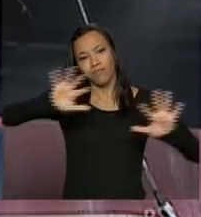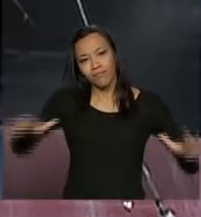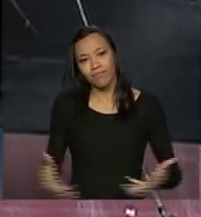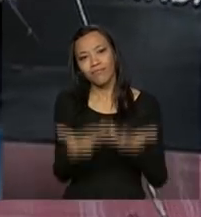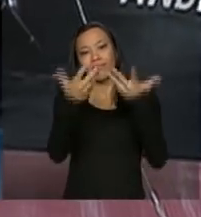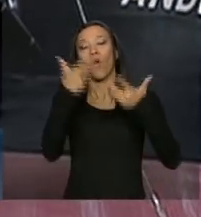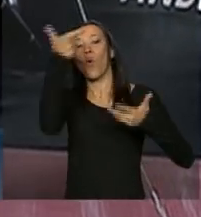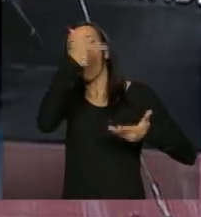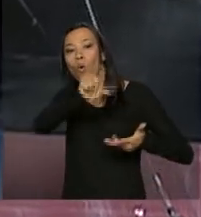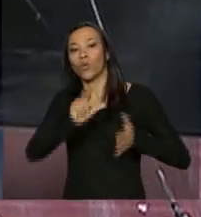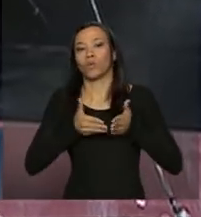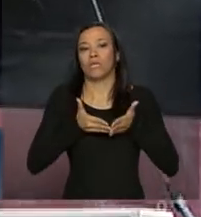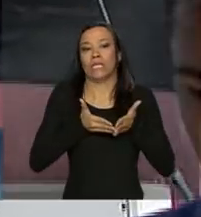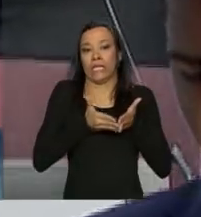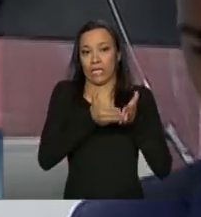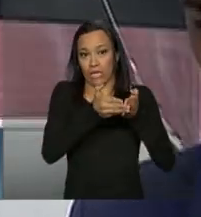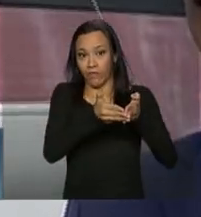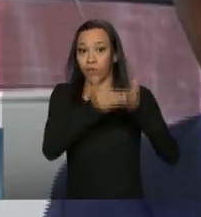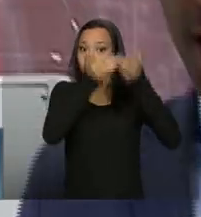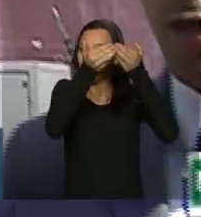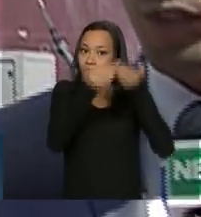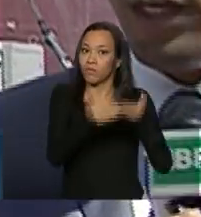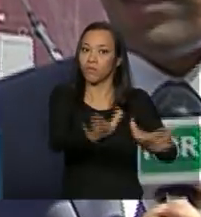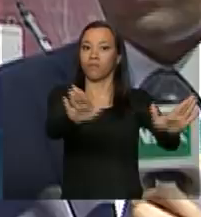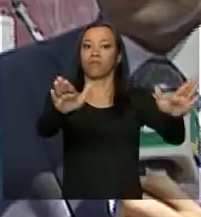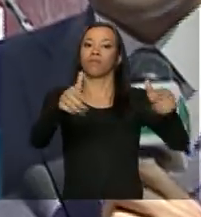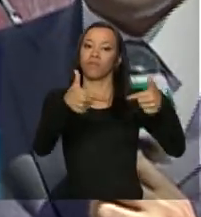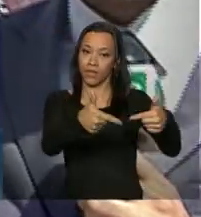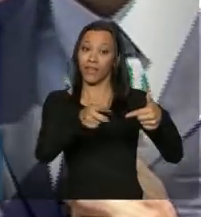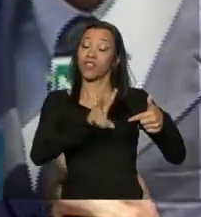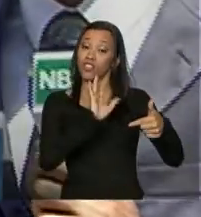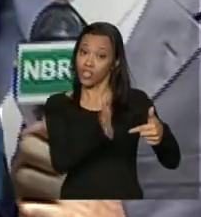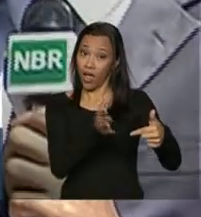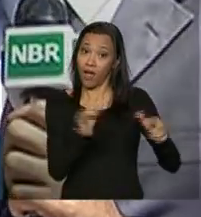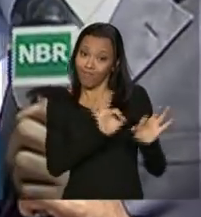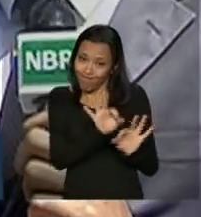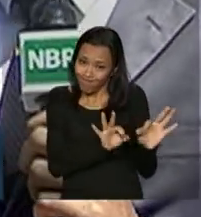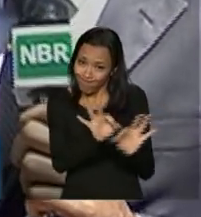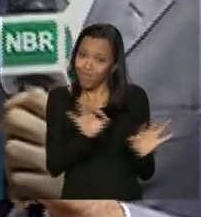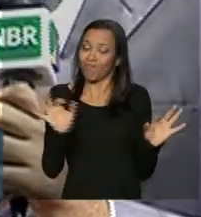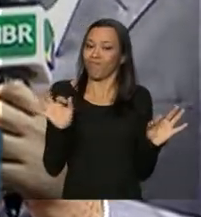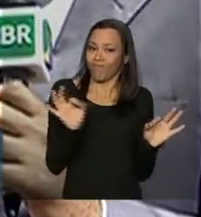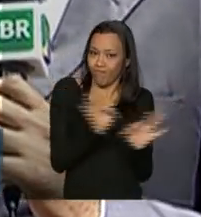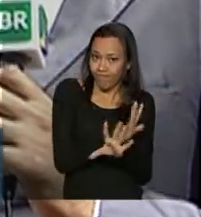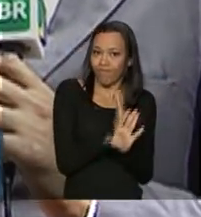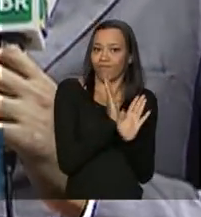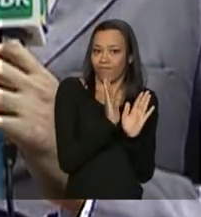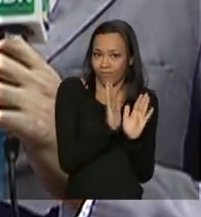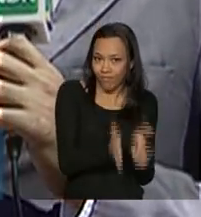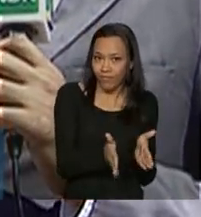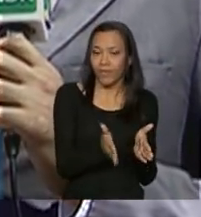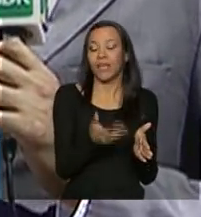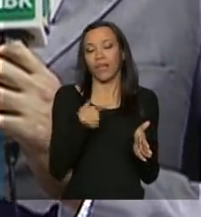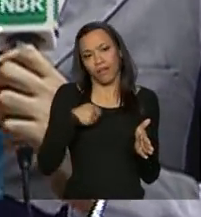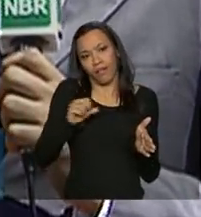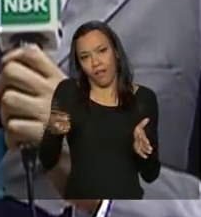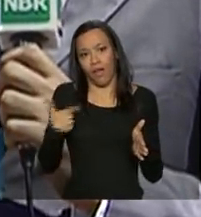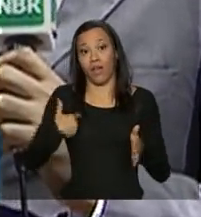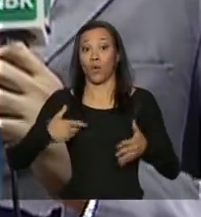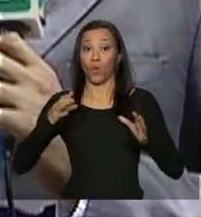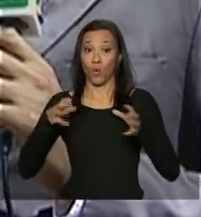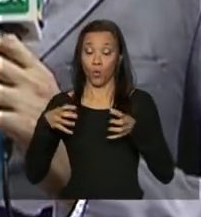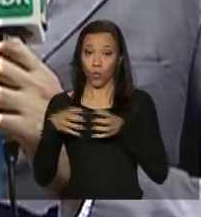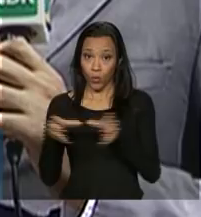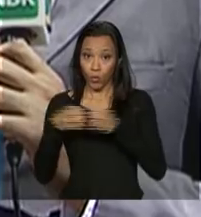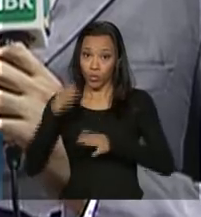batizar o outro navio, que é o Marcílio Dias, que já está em fase de acabamento. E, é claro, a equipe de jornalismo da